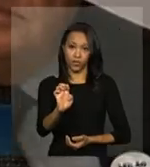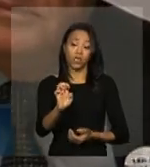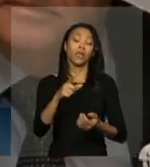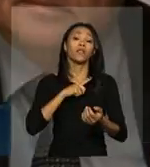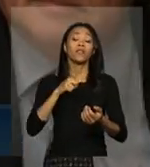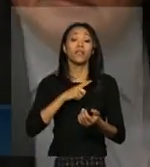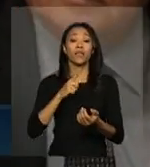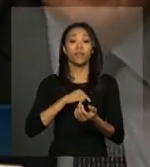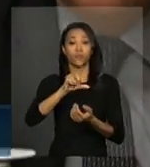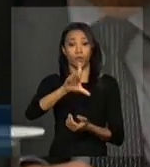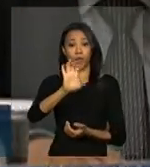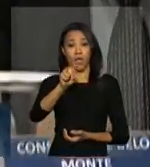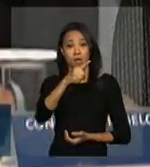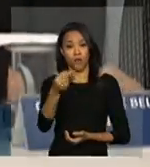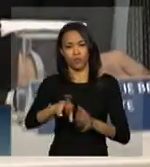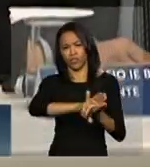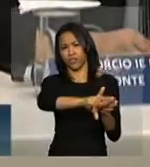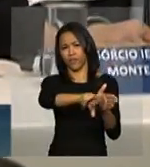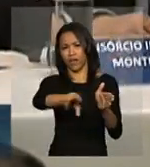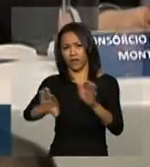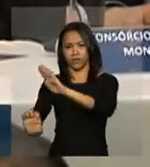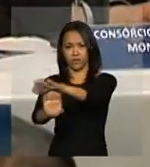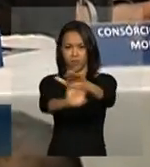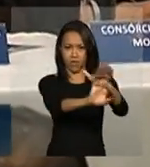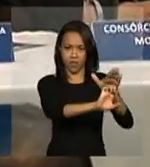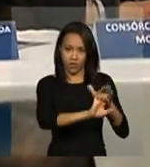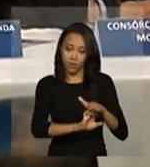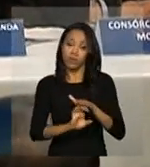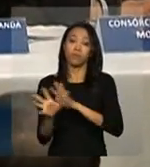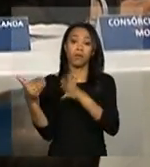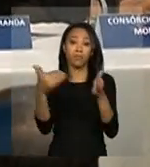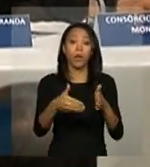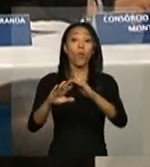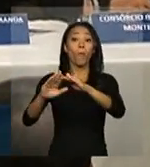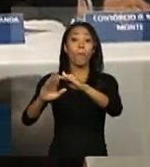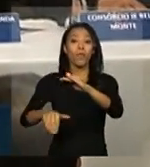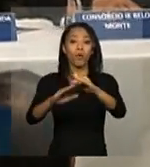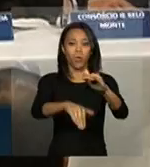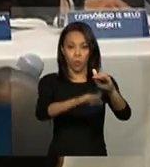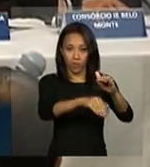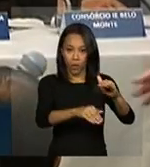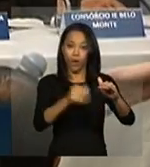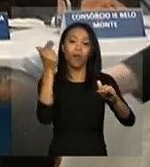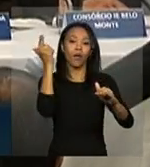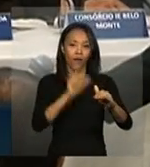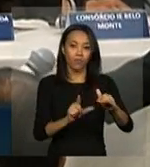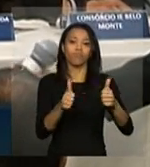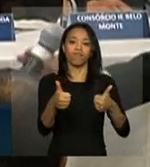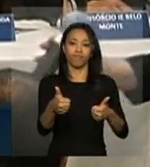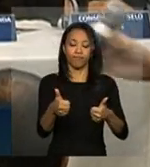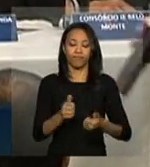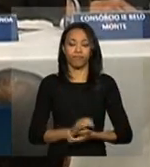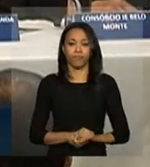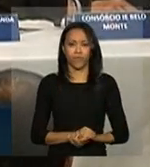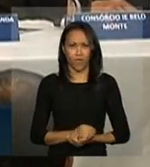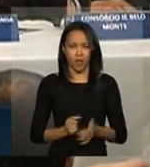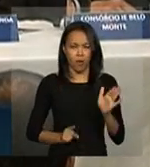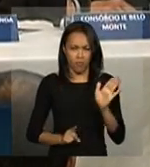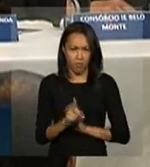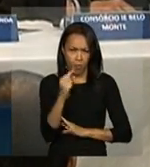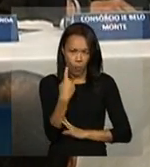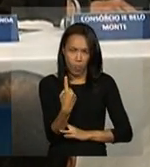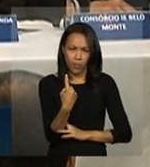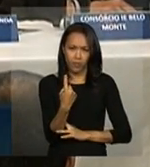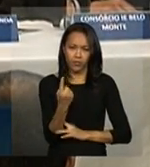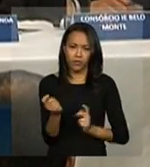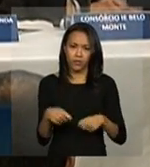construtoras participaram, o menor preço de cada uma ganhou. Ah, está legal. E eu só posso fazer mais uma pergunta.